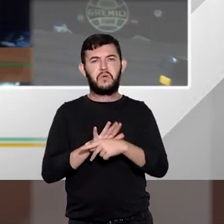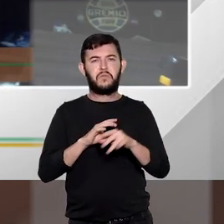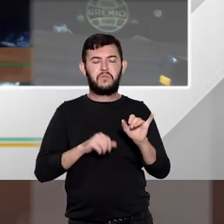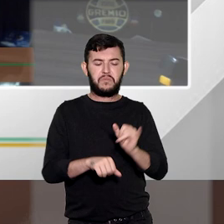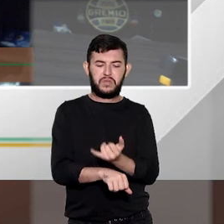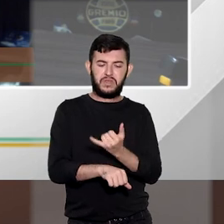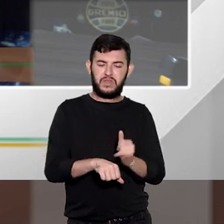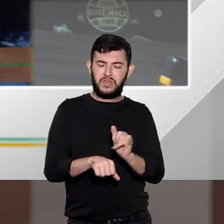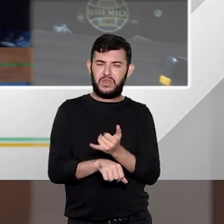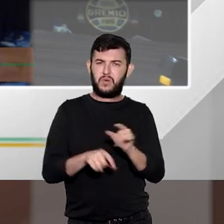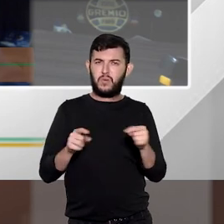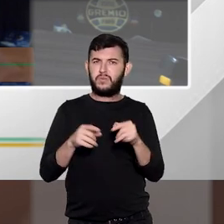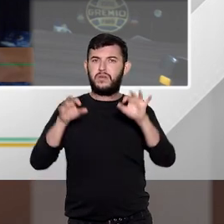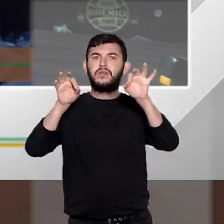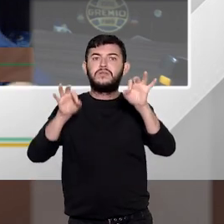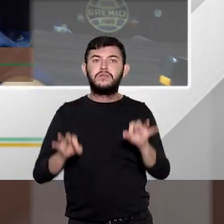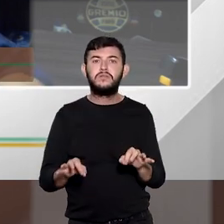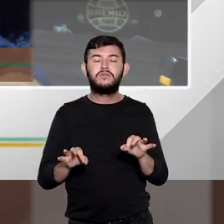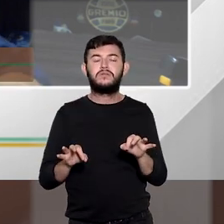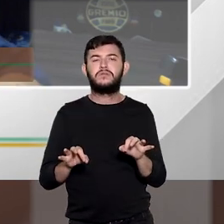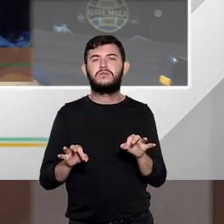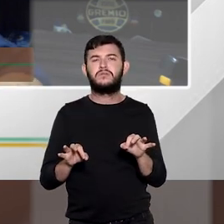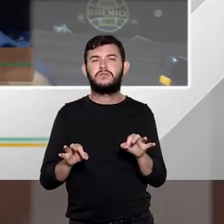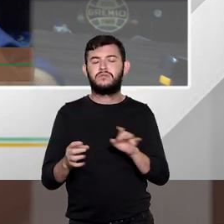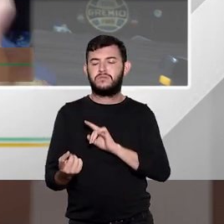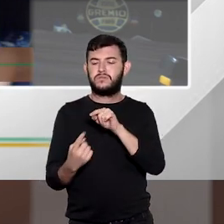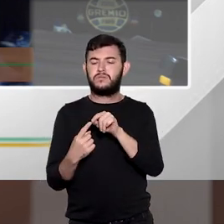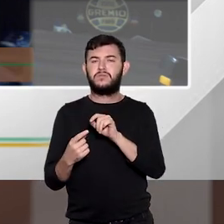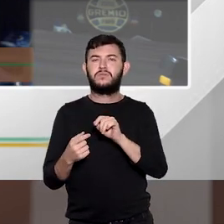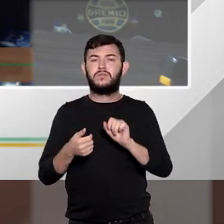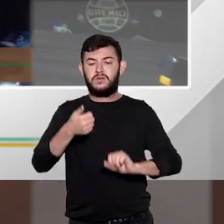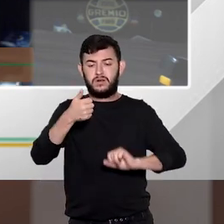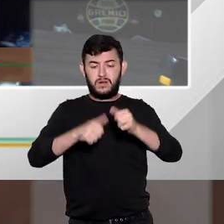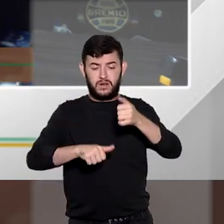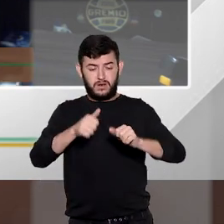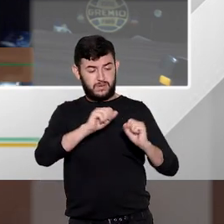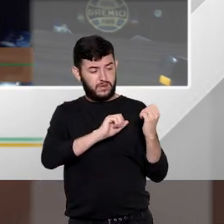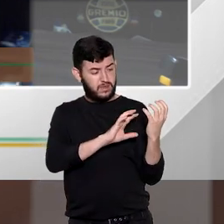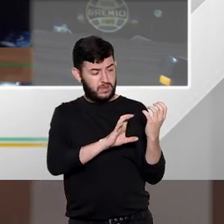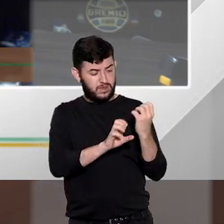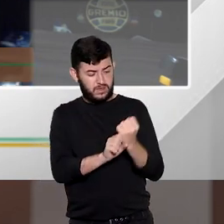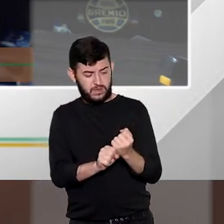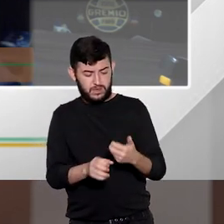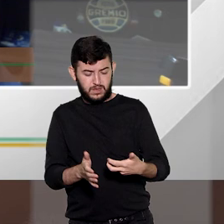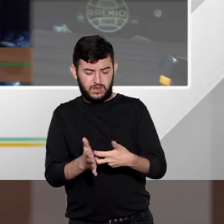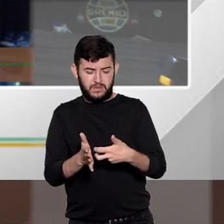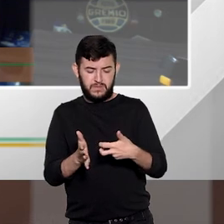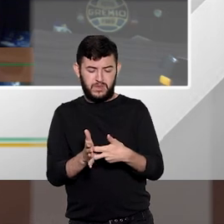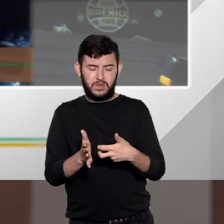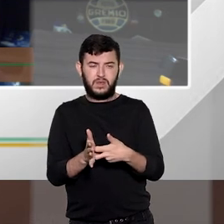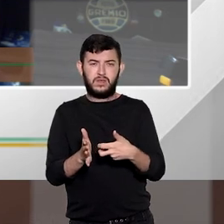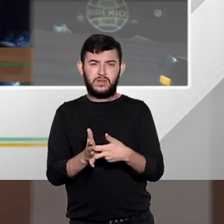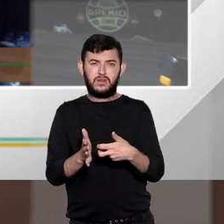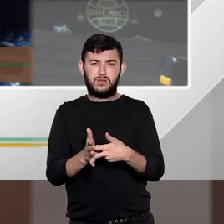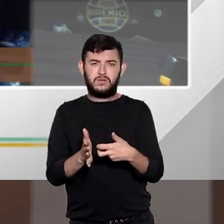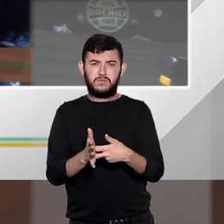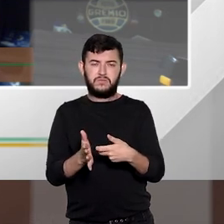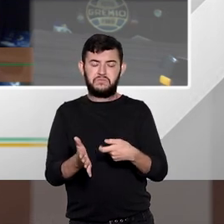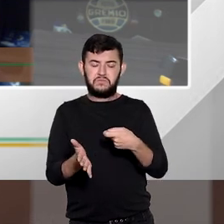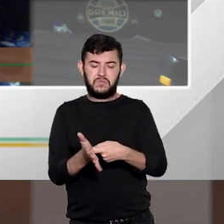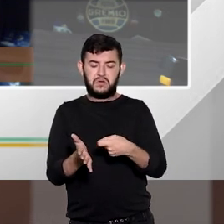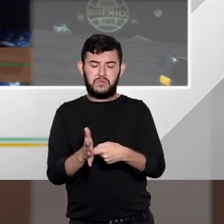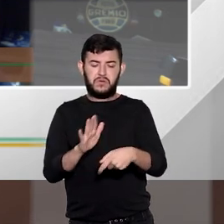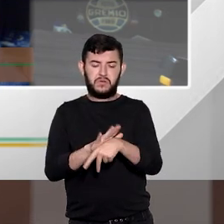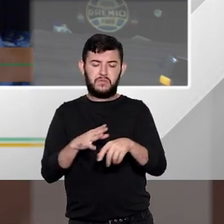adequado para reavaliar a pena que foi imposta